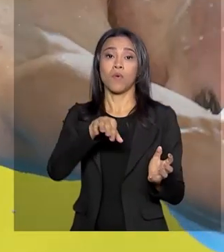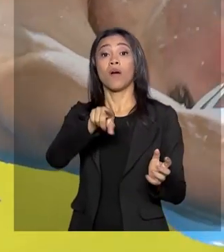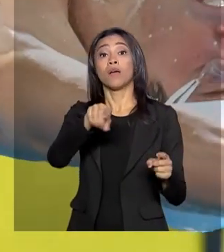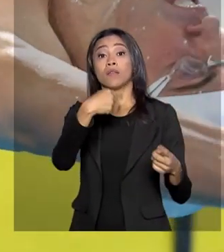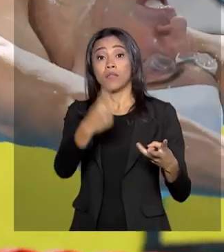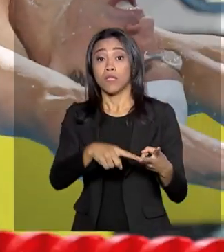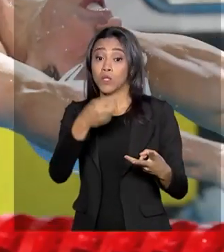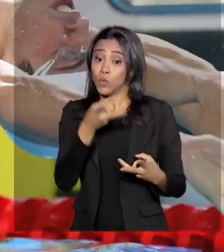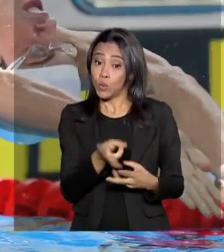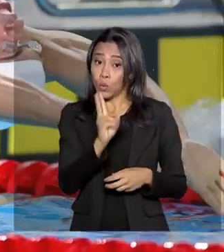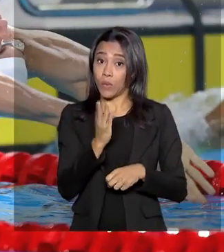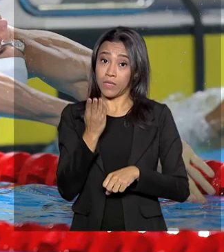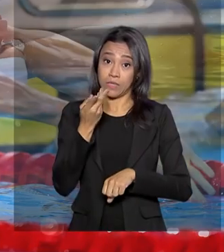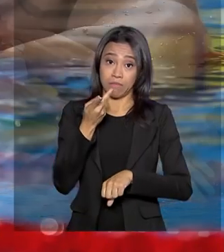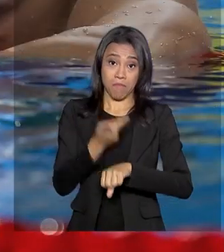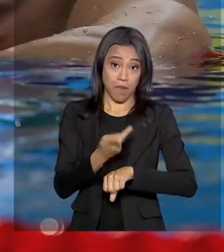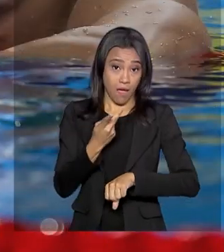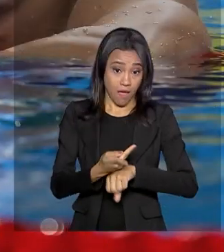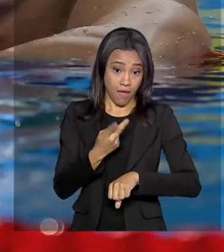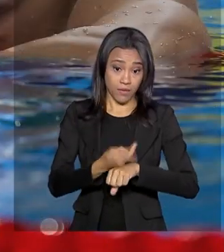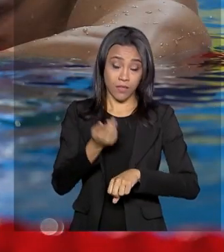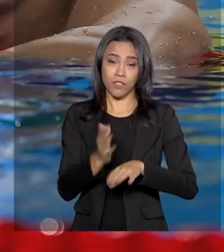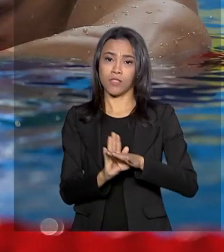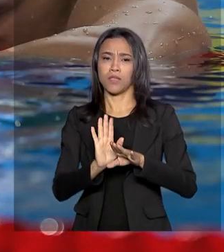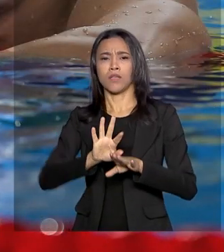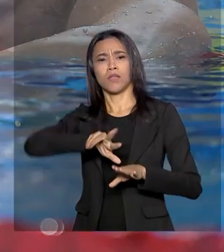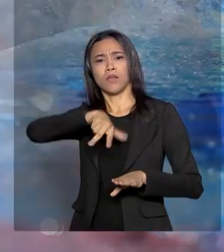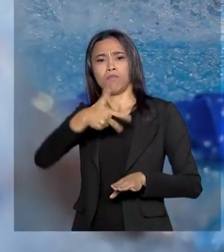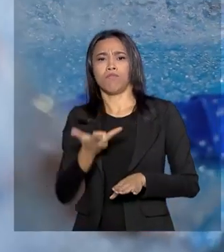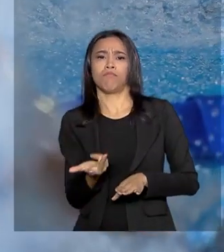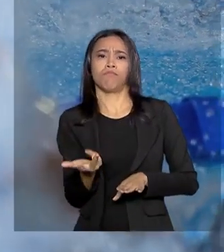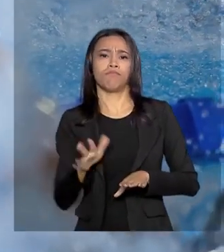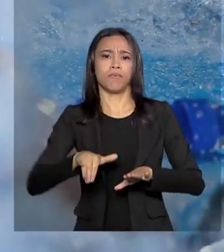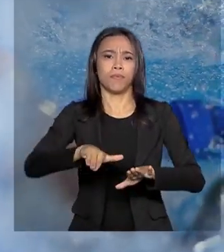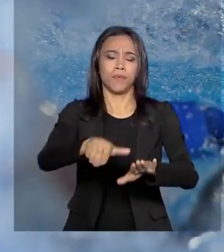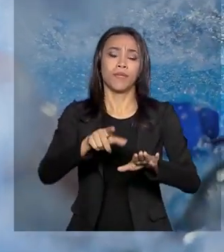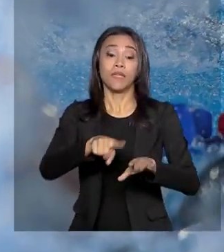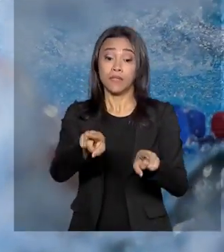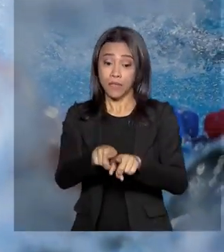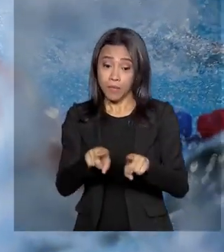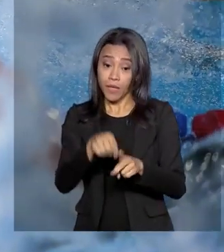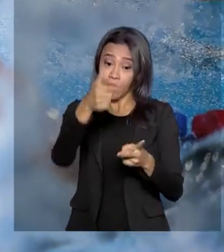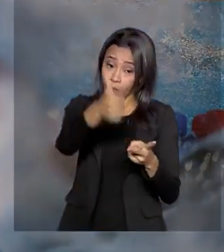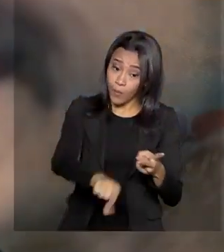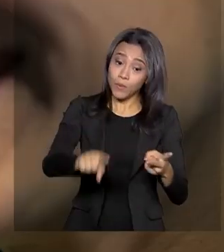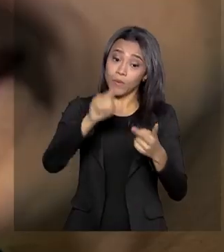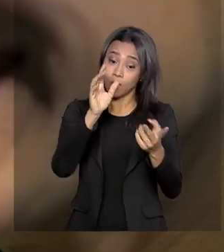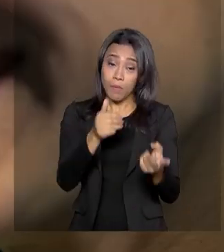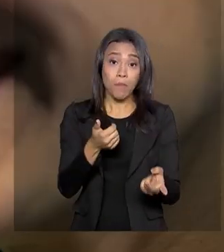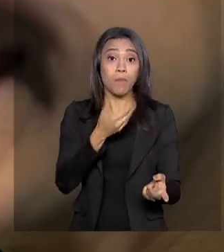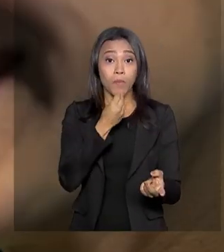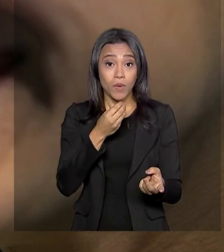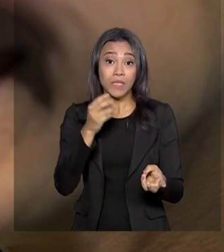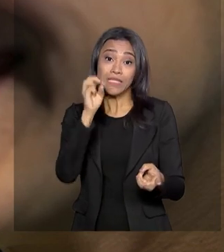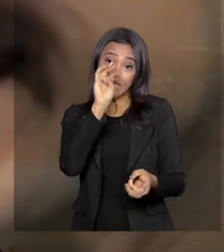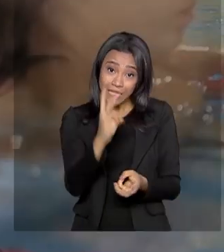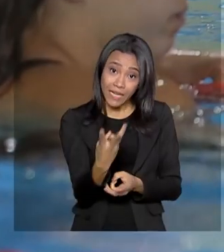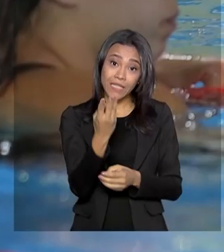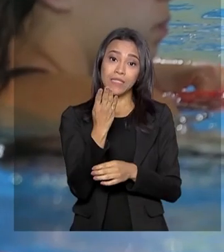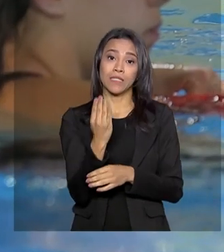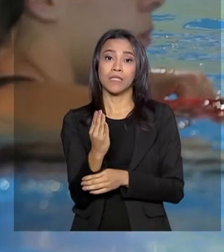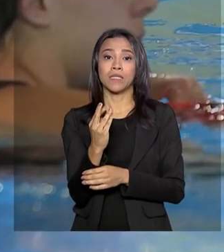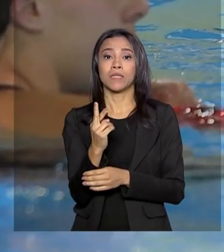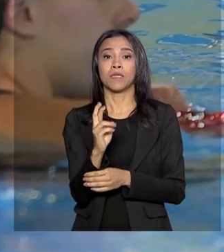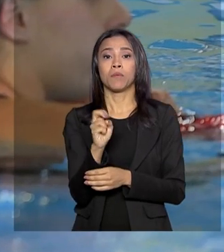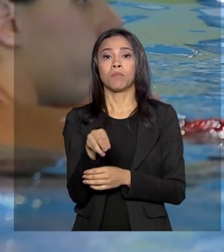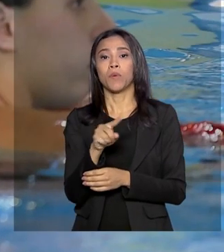Duas pratas nos 100 metros costas masculino e 800 metros livre masculino. E três bronzes nos 100